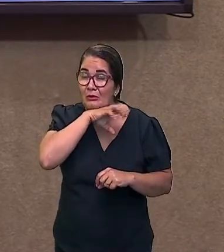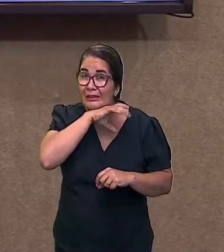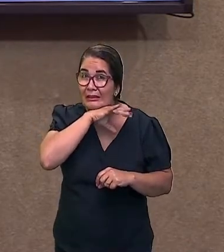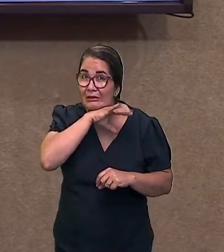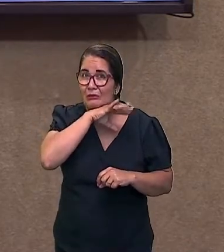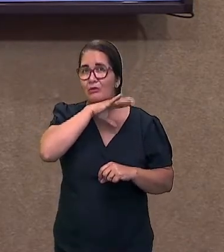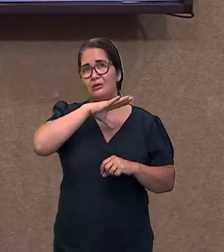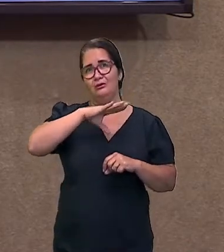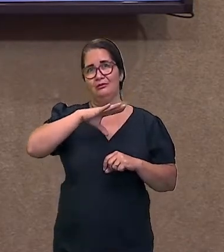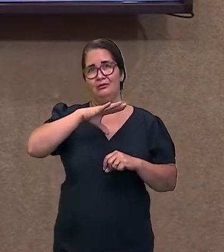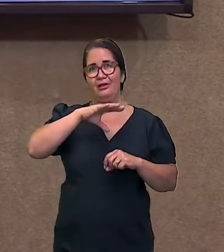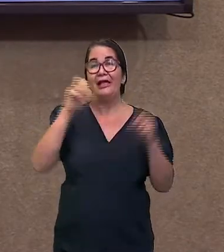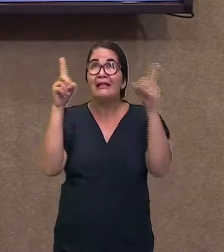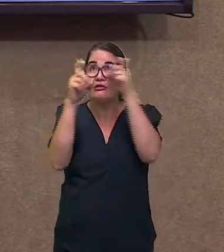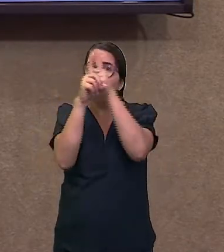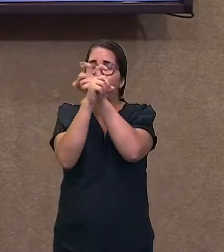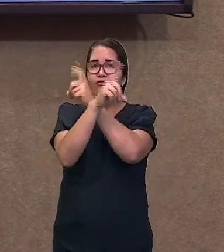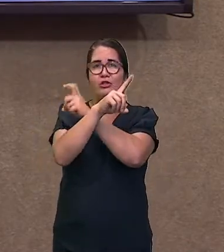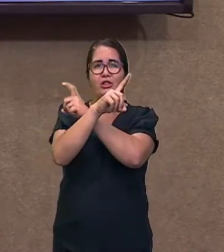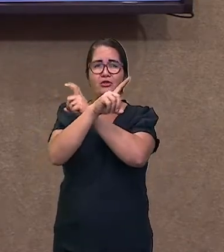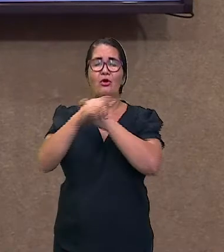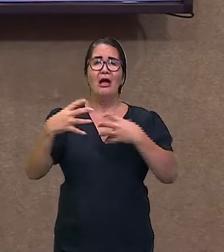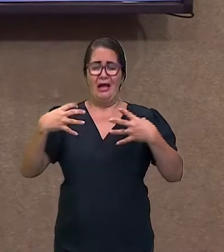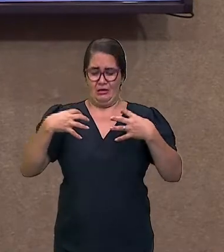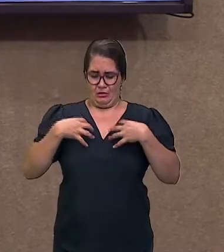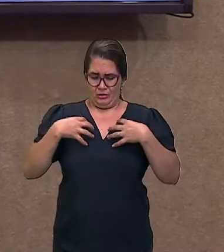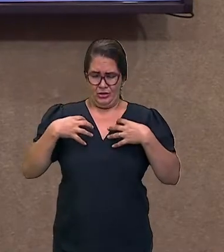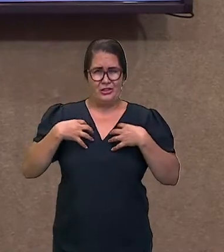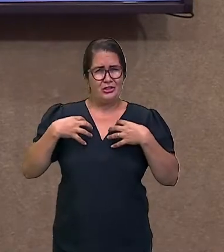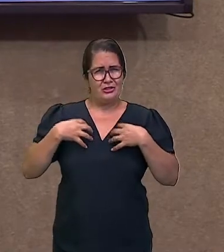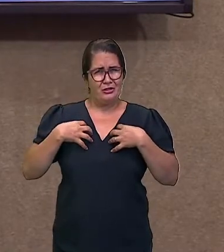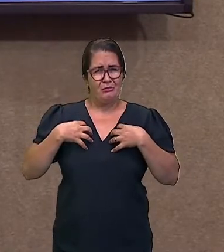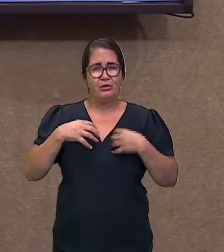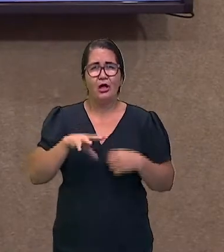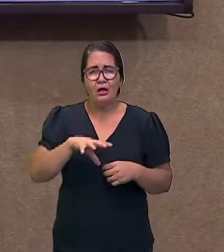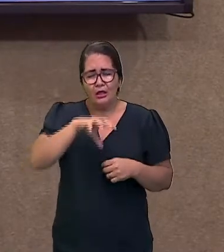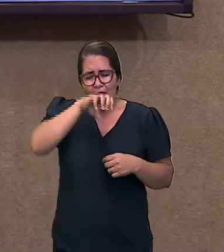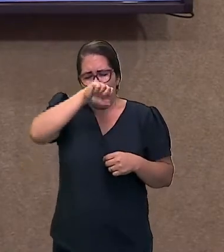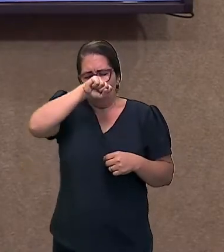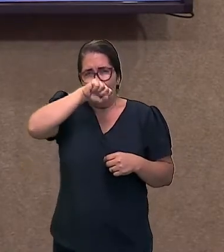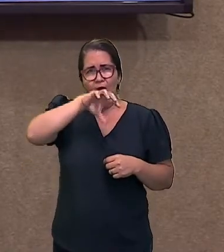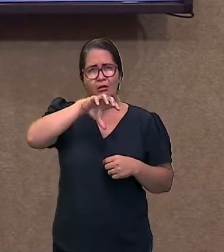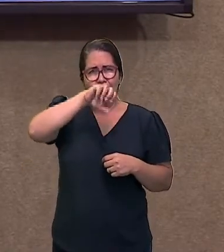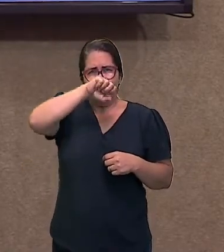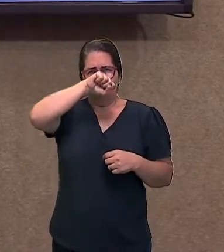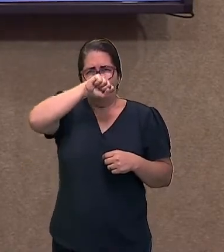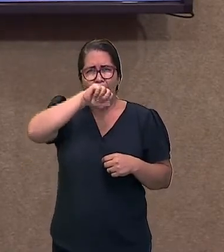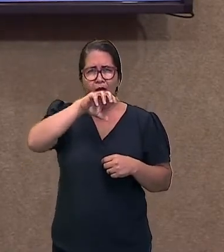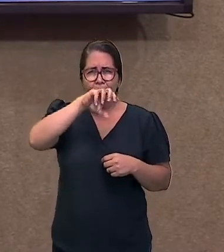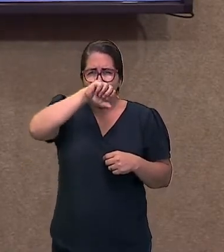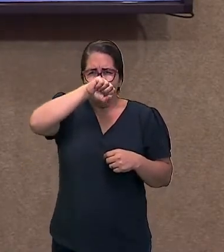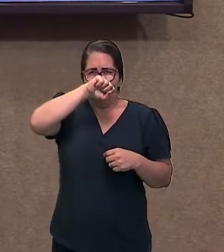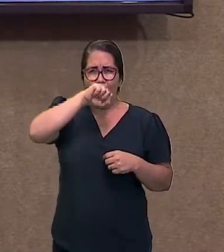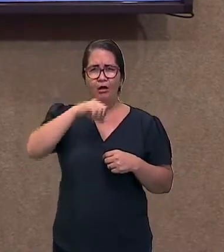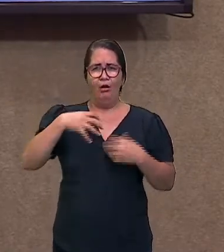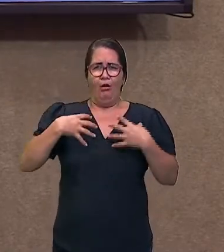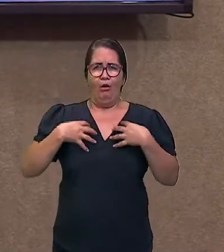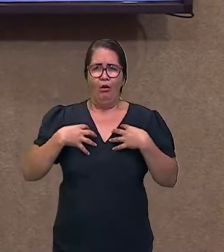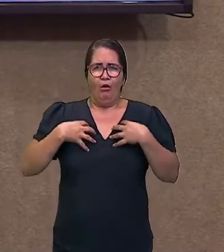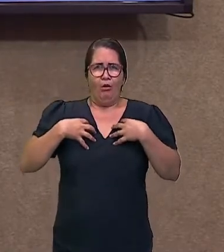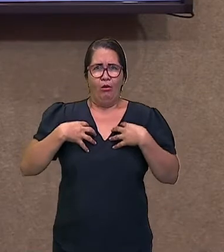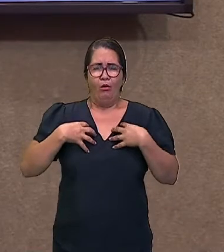E aí dificulta a nossa respiração. Tem gente que causa sangramento no nariz. E isso dificulta